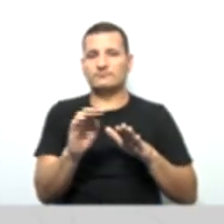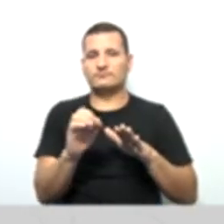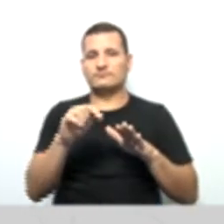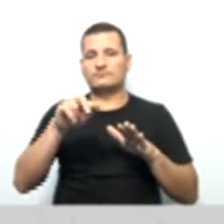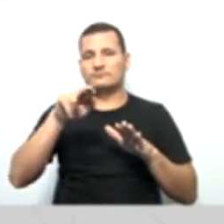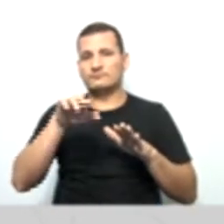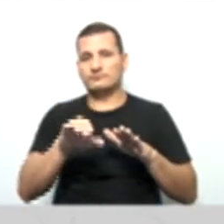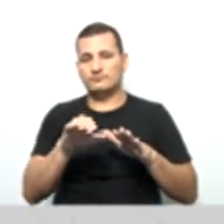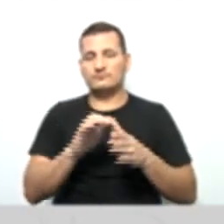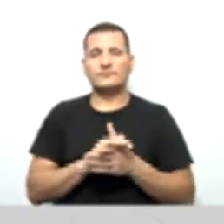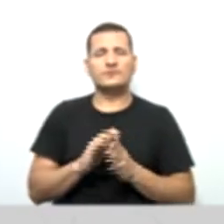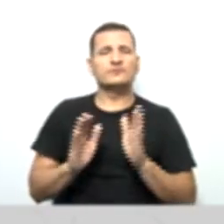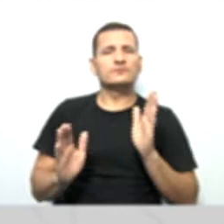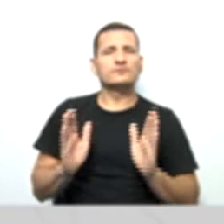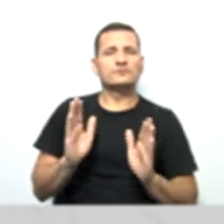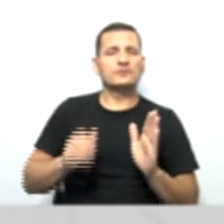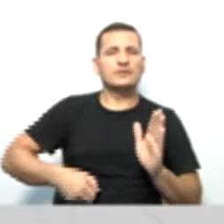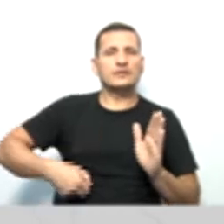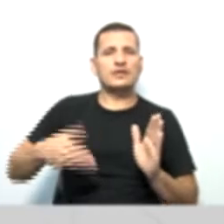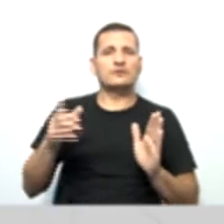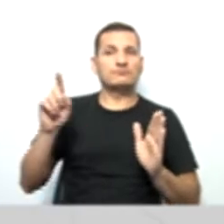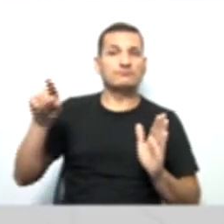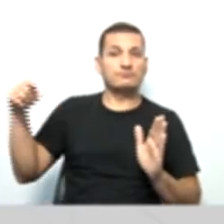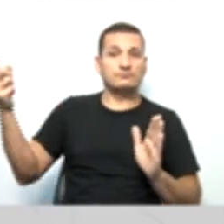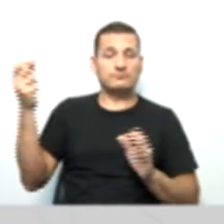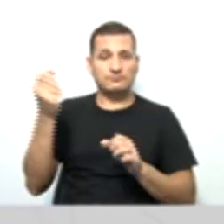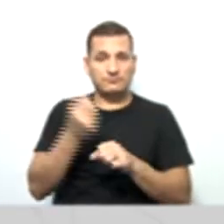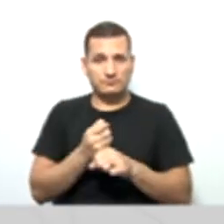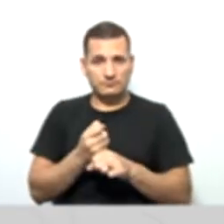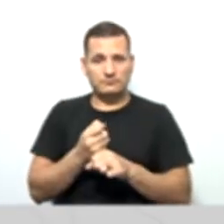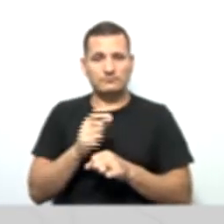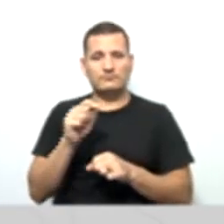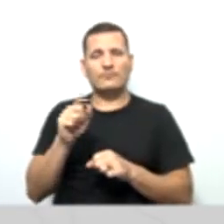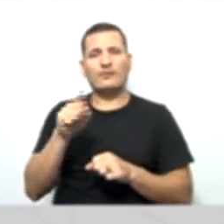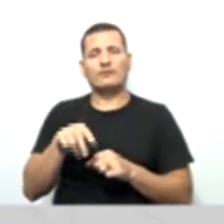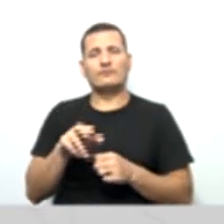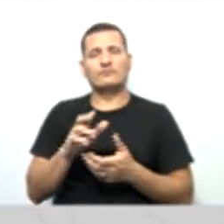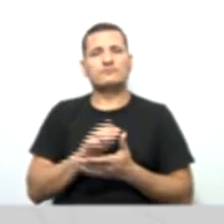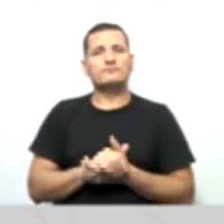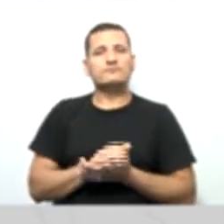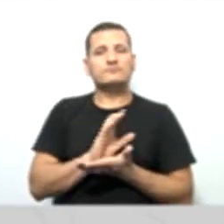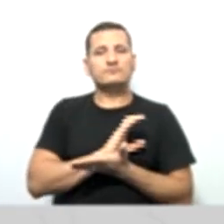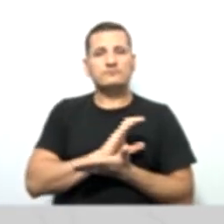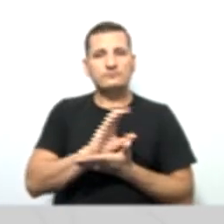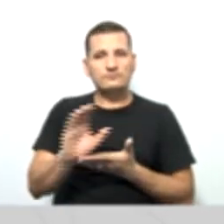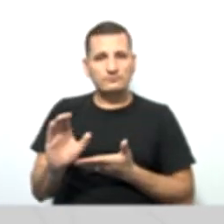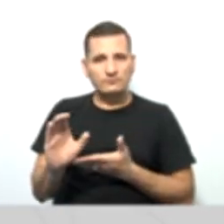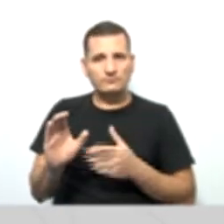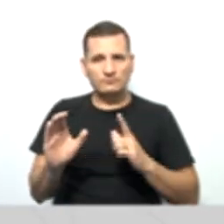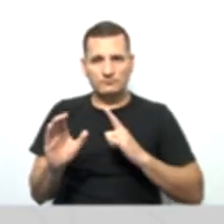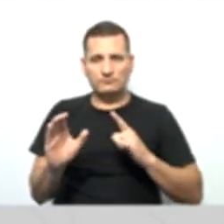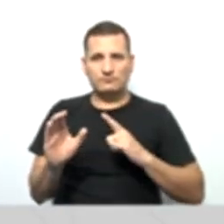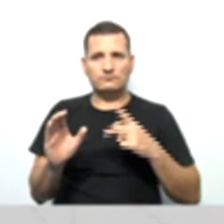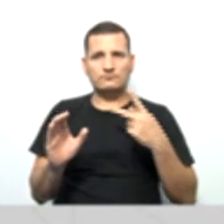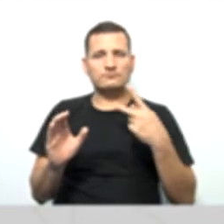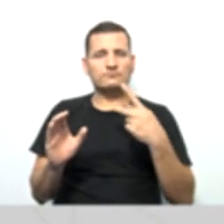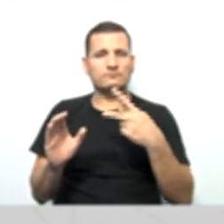exercício seguinte referem-se a aplicações de recursos que, por terem seus benefícios